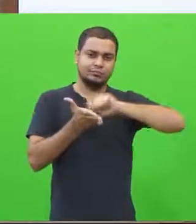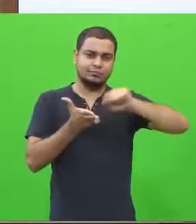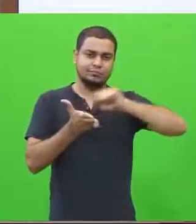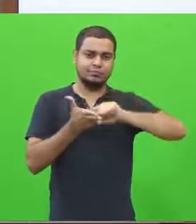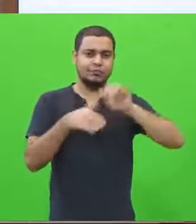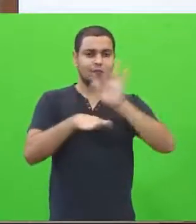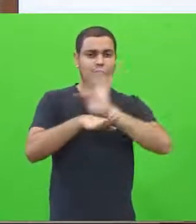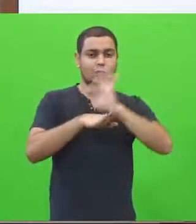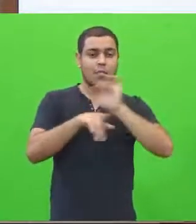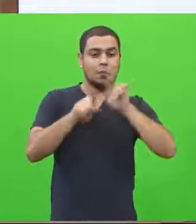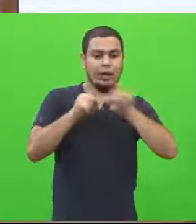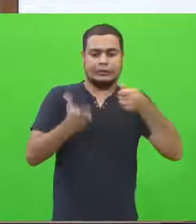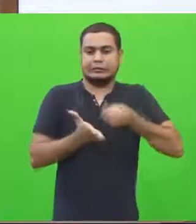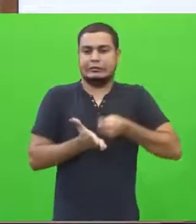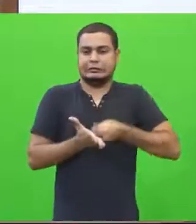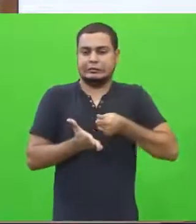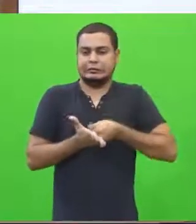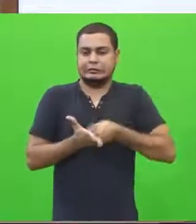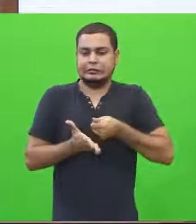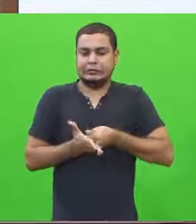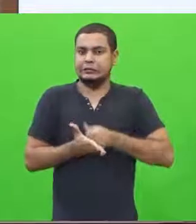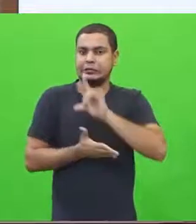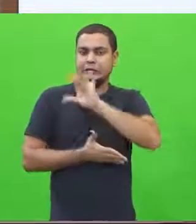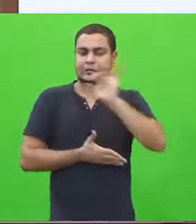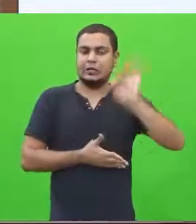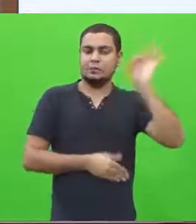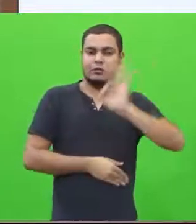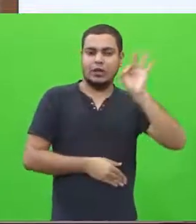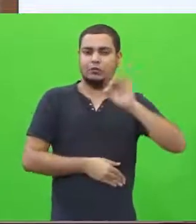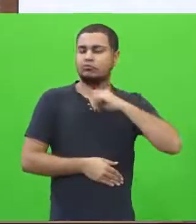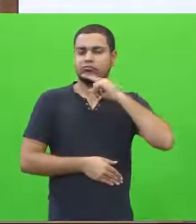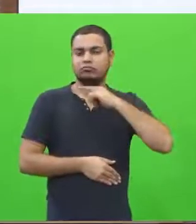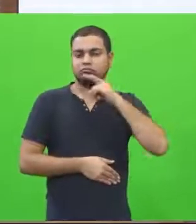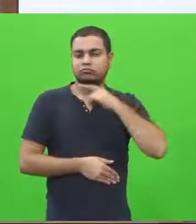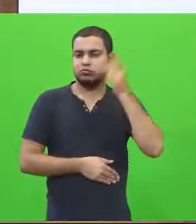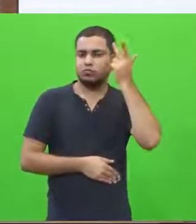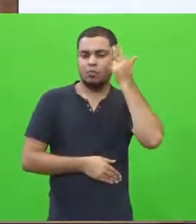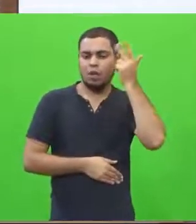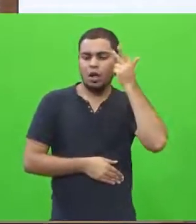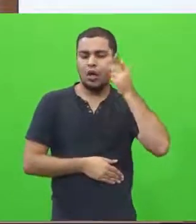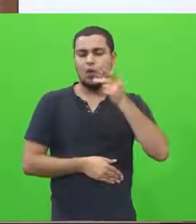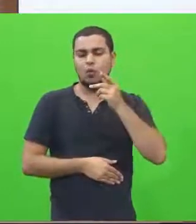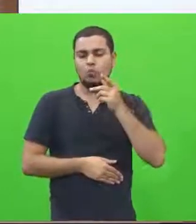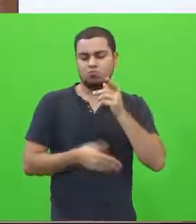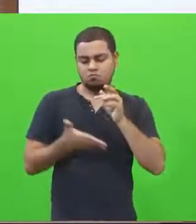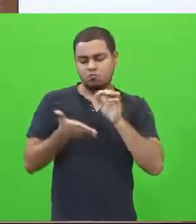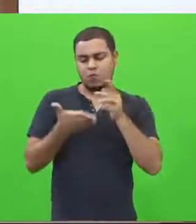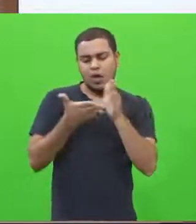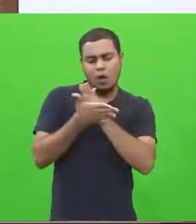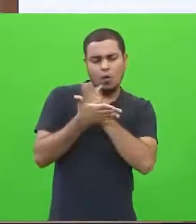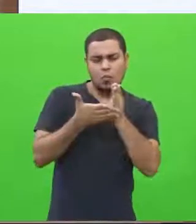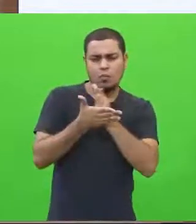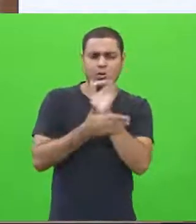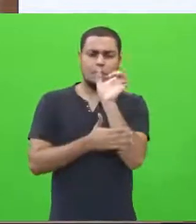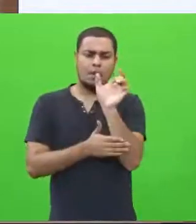mas não ser tão exigente a ponto de tirar uma pontuação em virtude de uma palavra que não foi bem